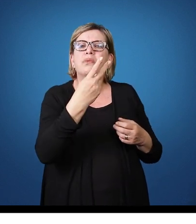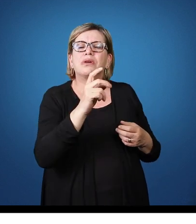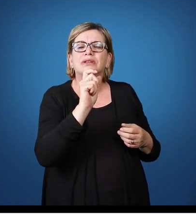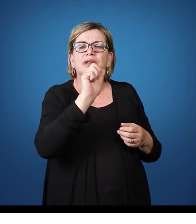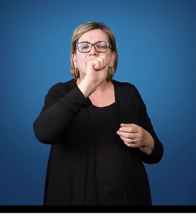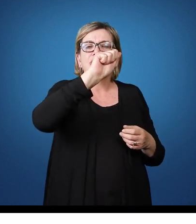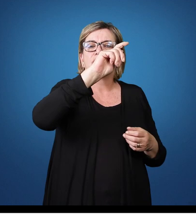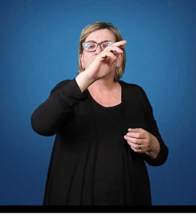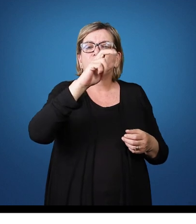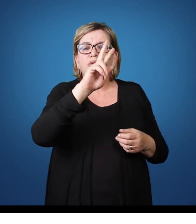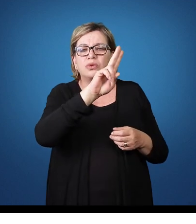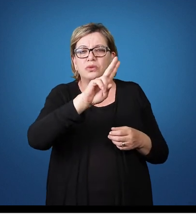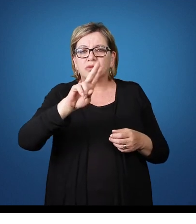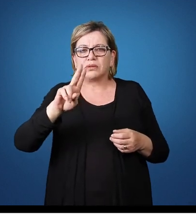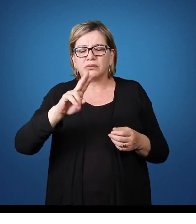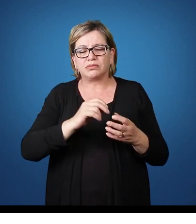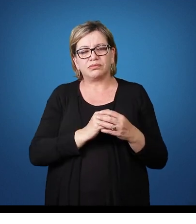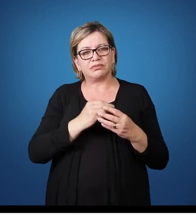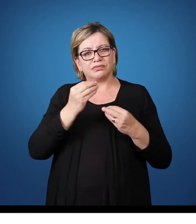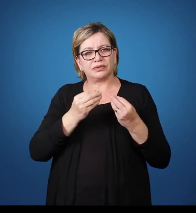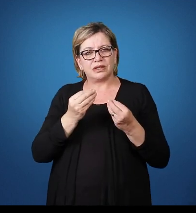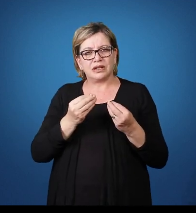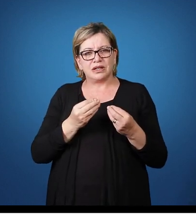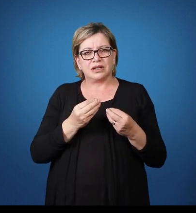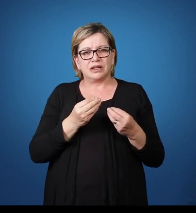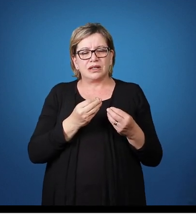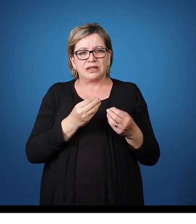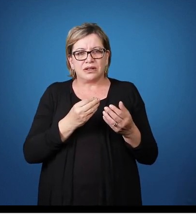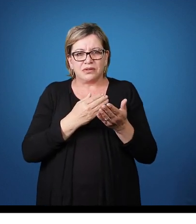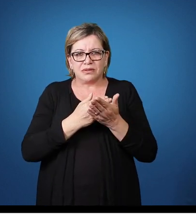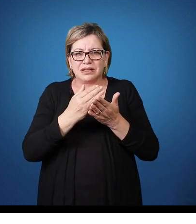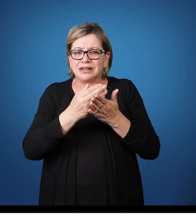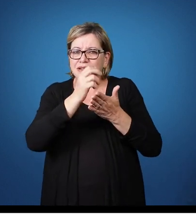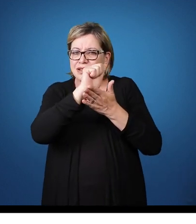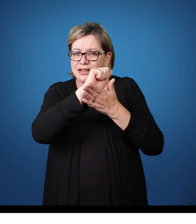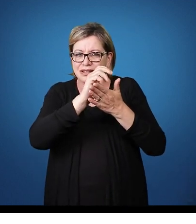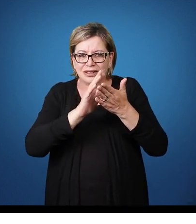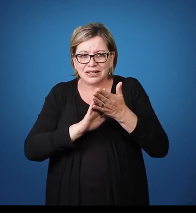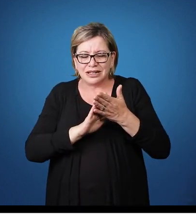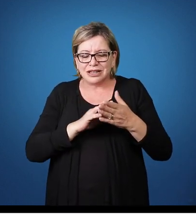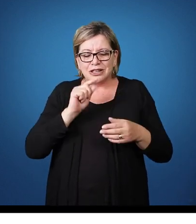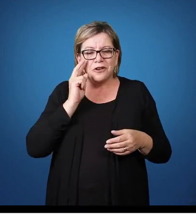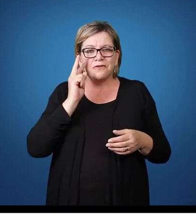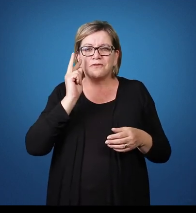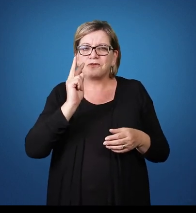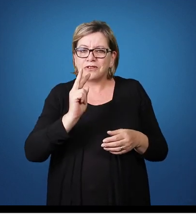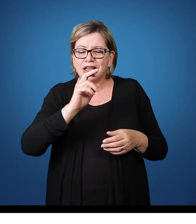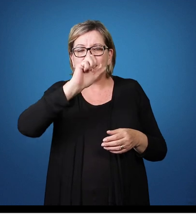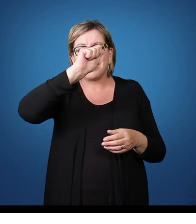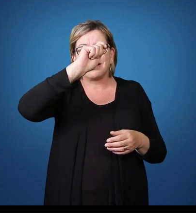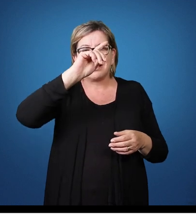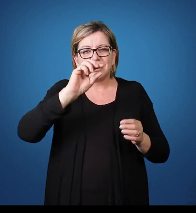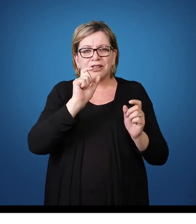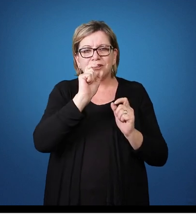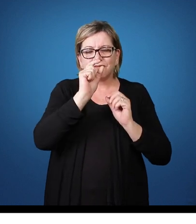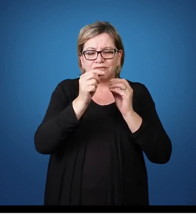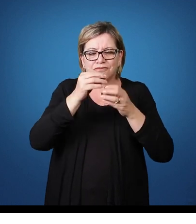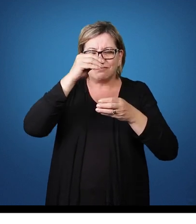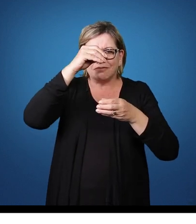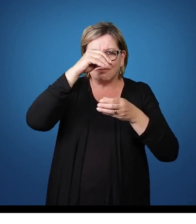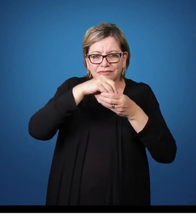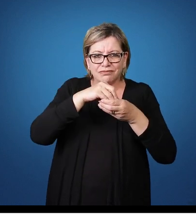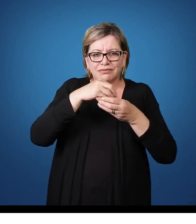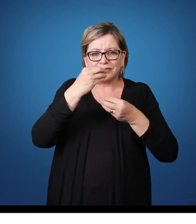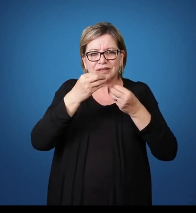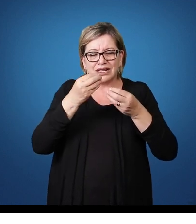ele colocaria Inicialmente Essa atividade Ele reconheceria As letras E ele colocava Dentro